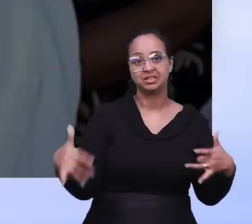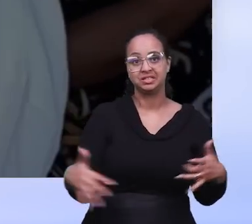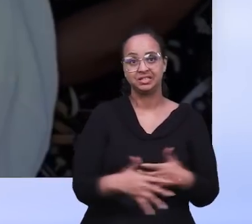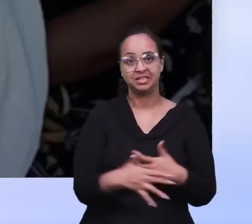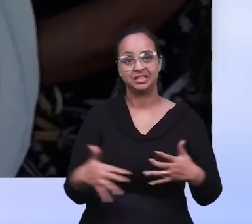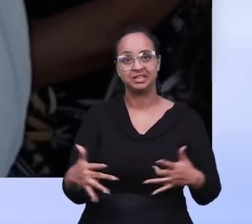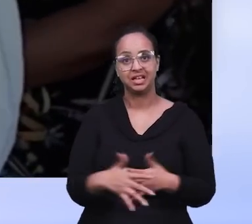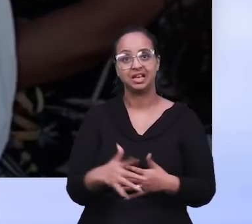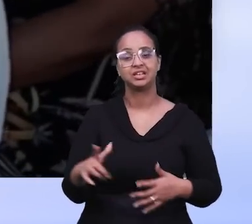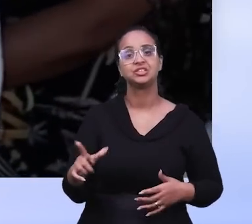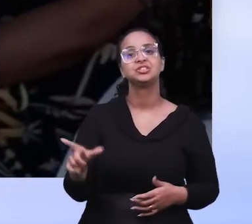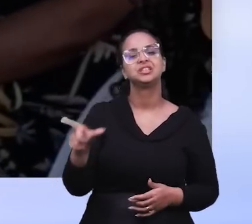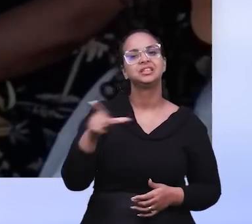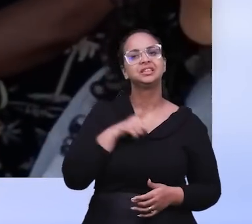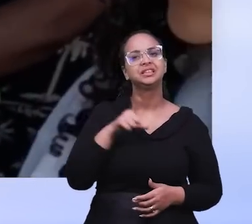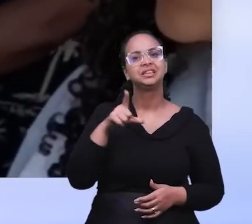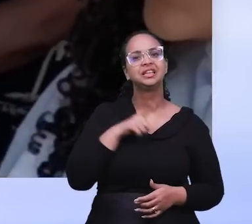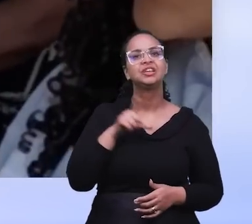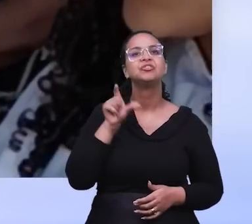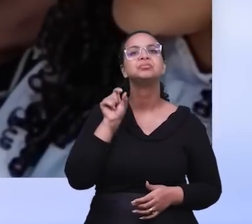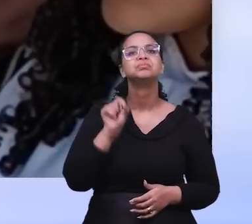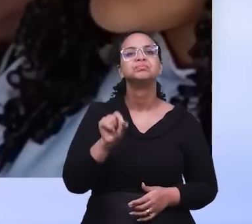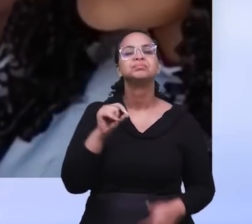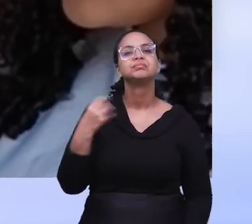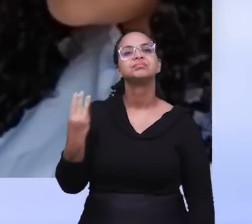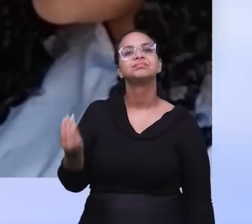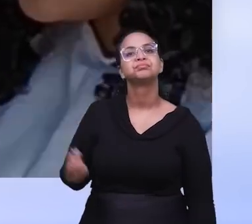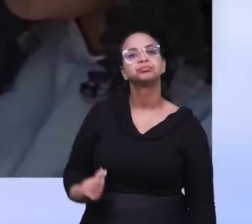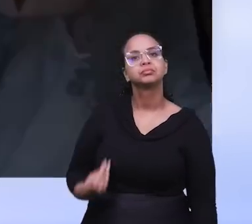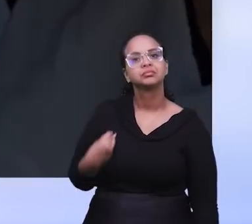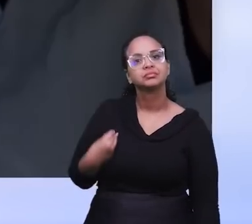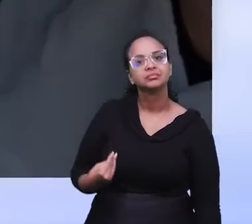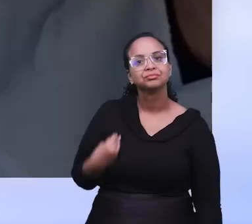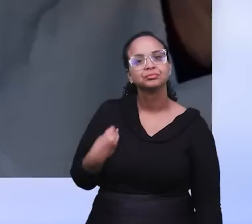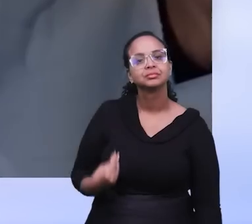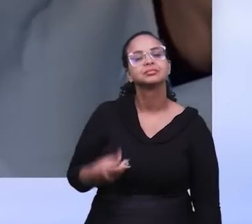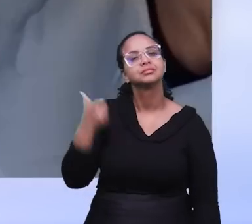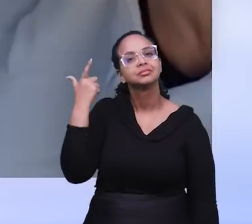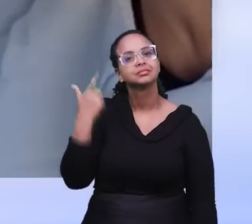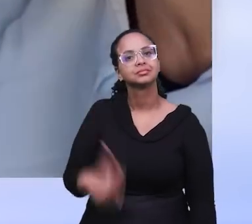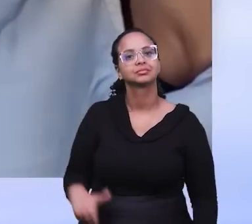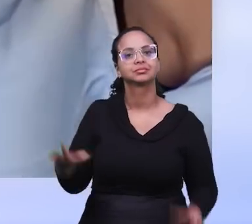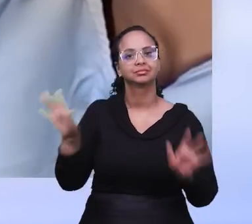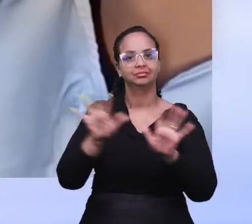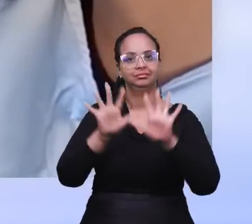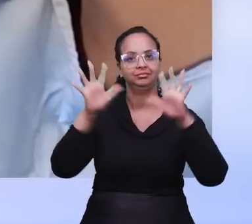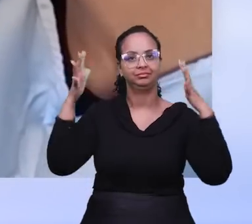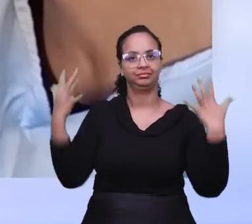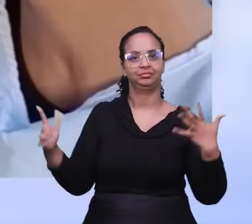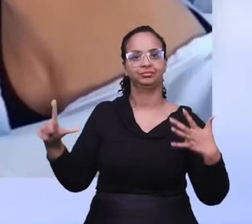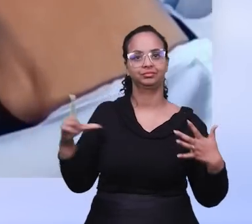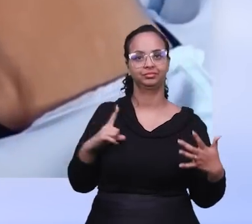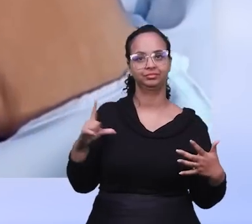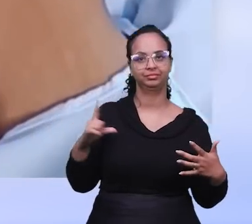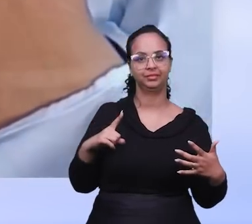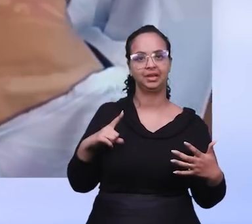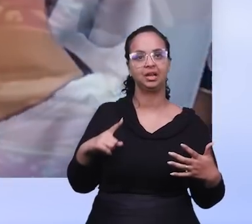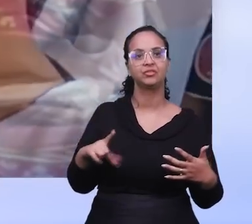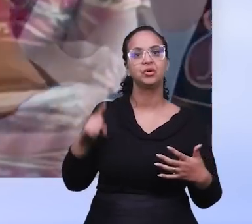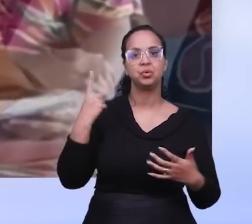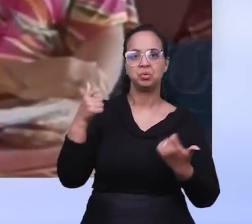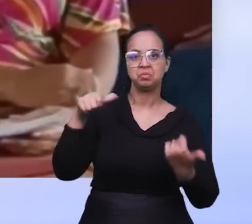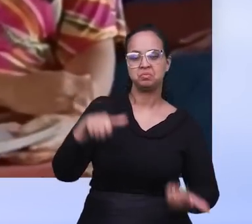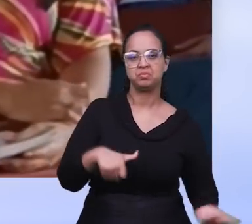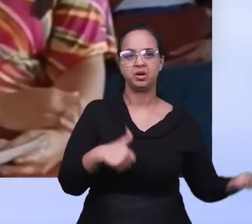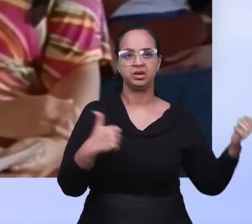participaram de duas... E na cidade de Caruaru, os irmãos participaram das duas festas espirituais da igreja. A primeira